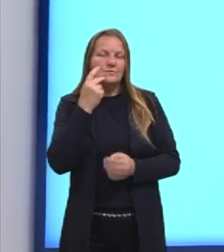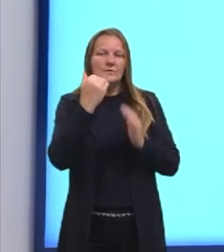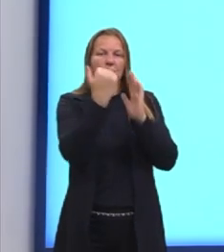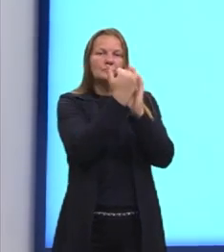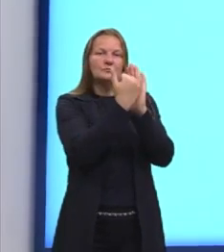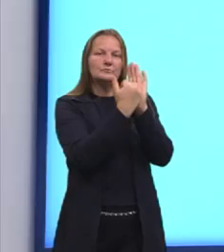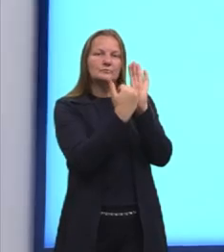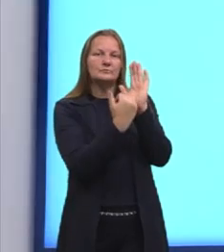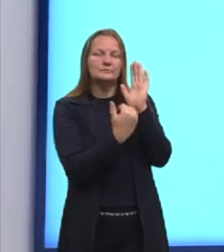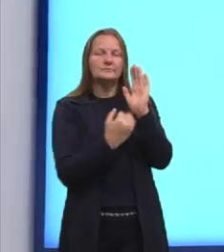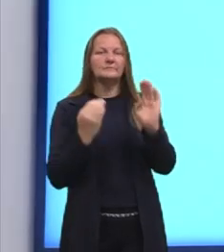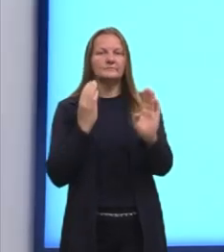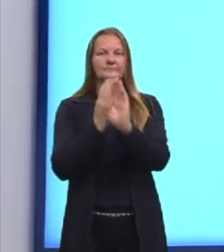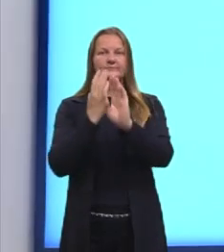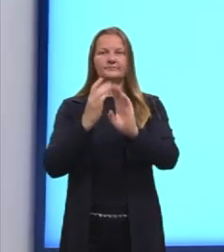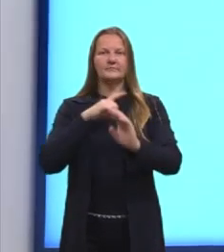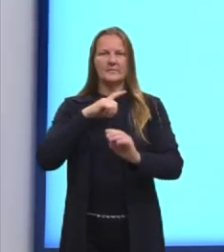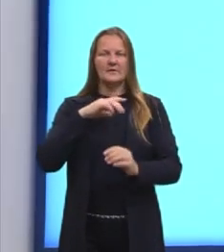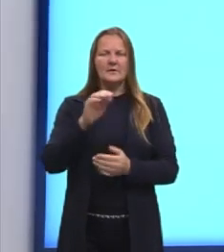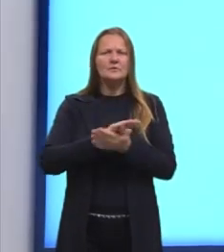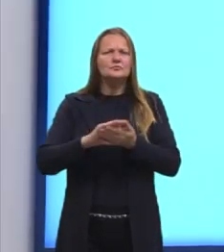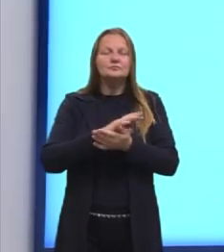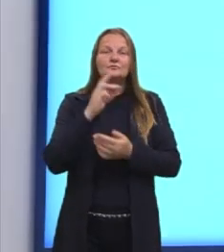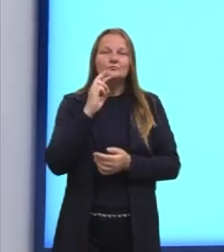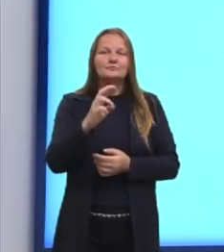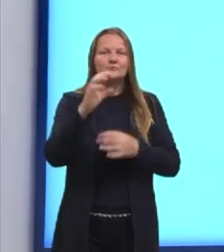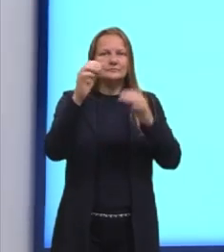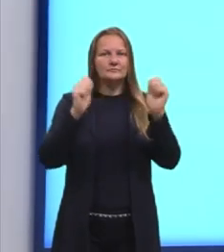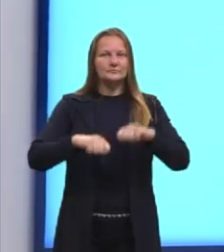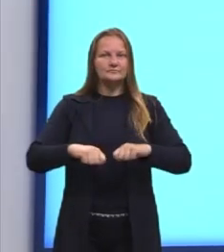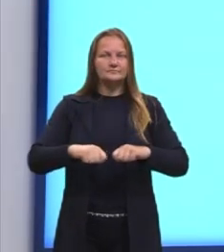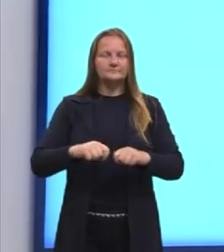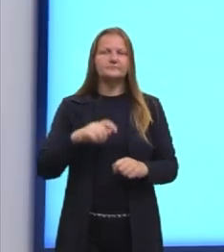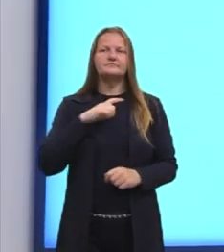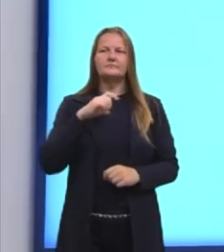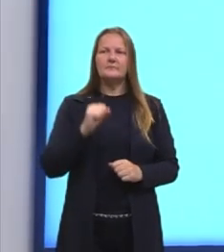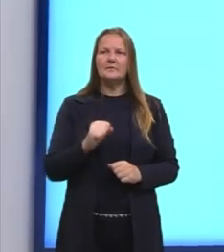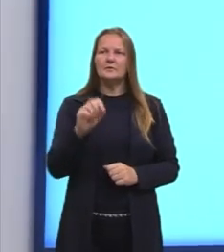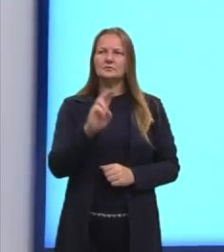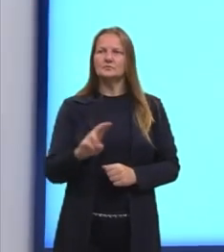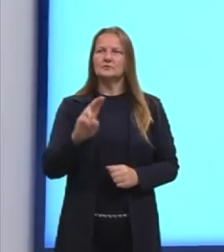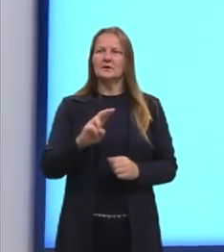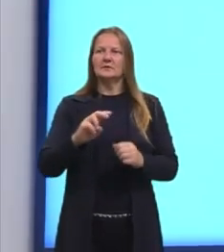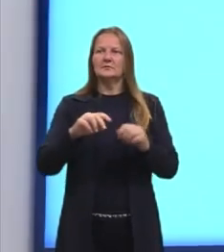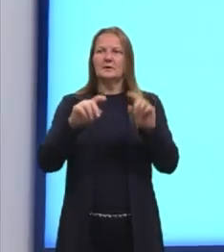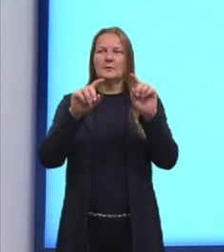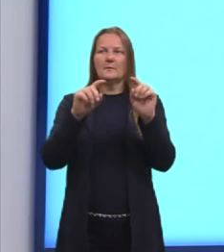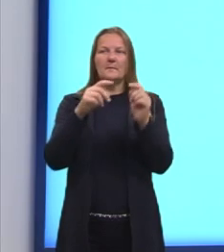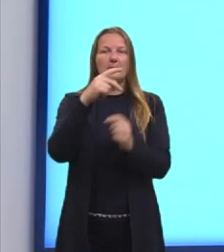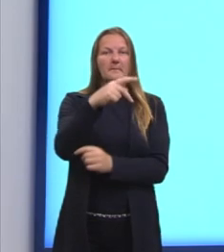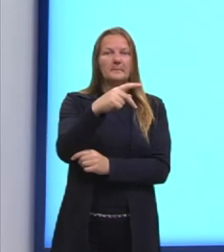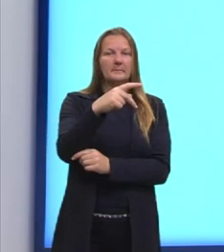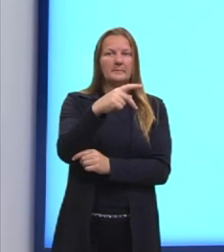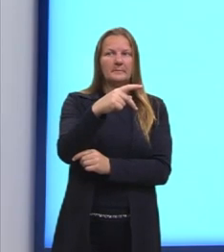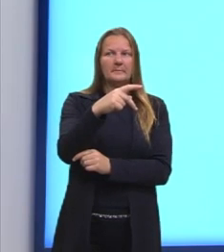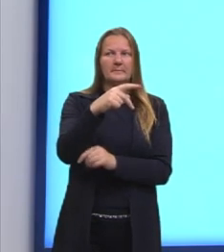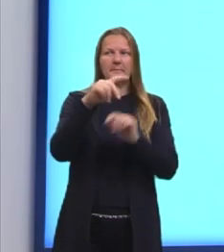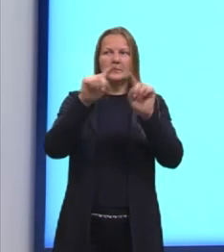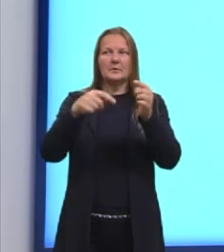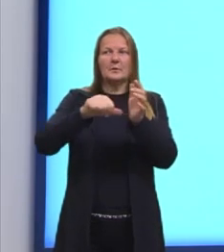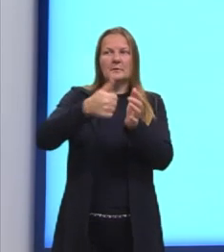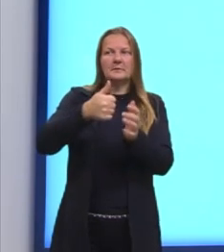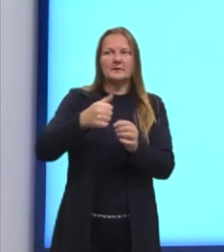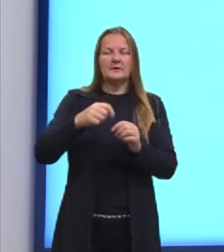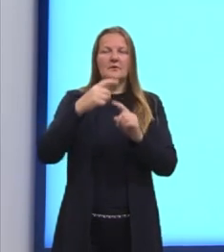situações e chegar no resultado possível, né, nós calculamos a probabilidade do primeiro evento